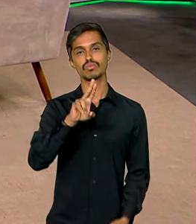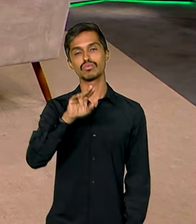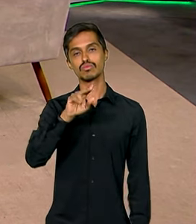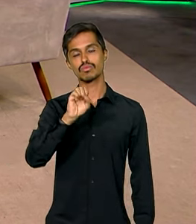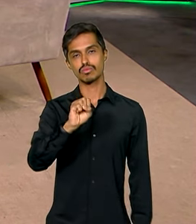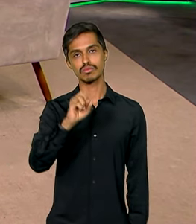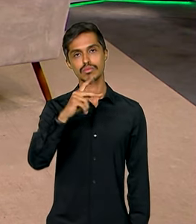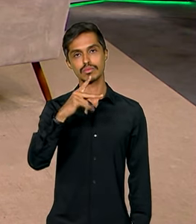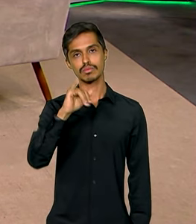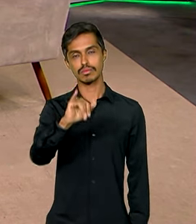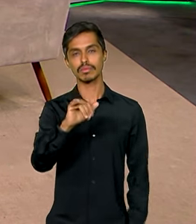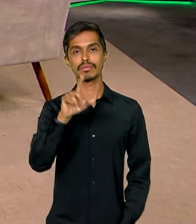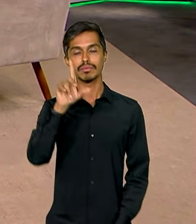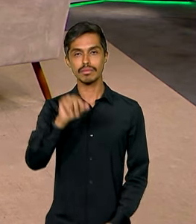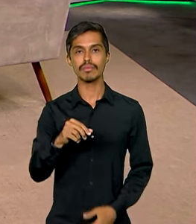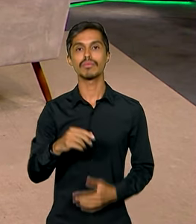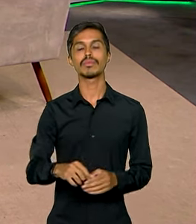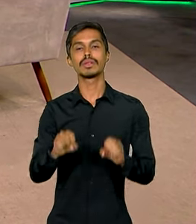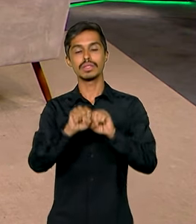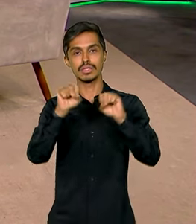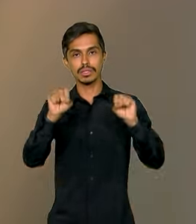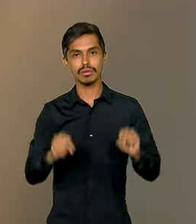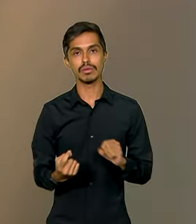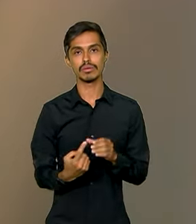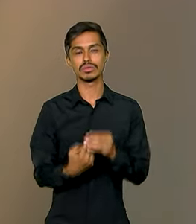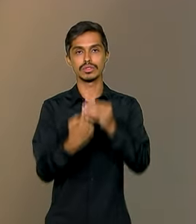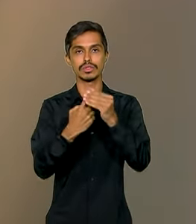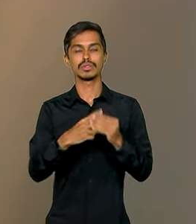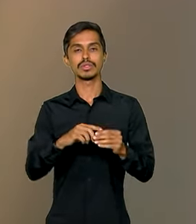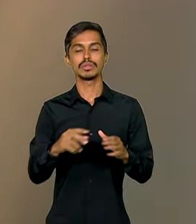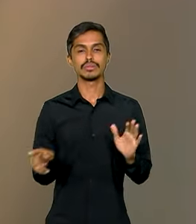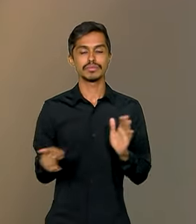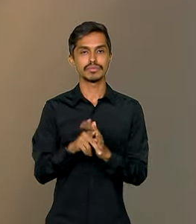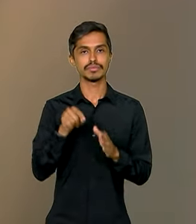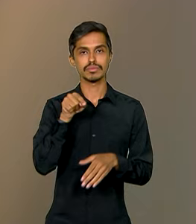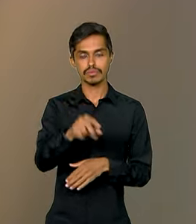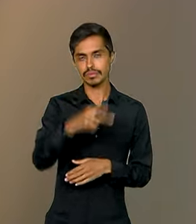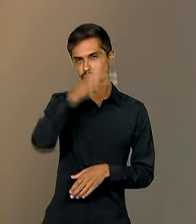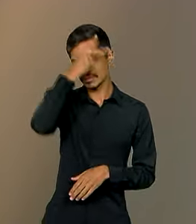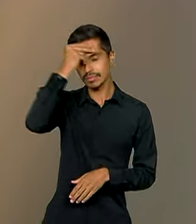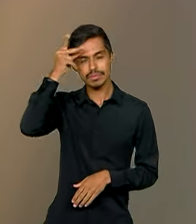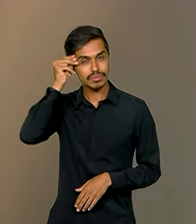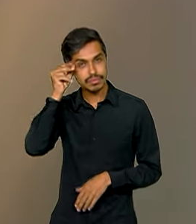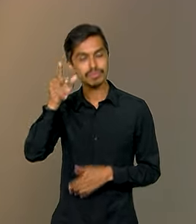que é o Sistema Único de Segurança Pública, a integração prefeituras,